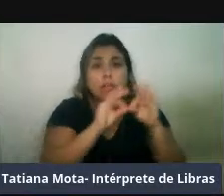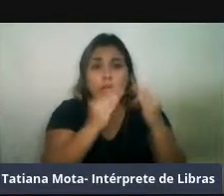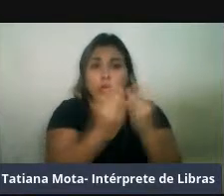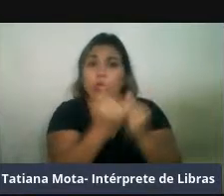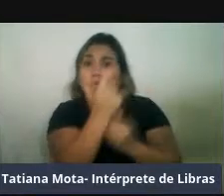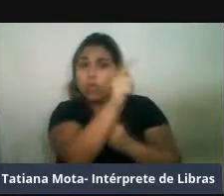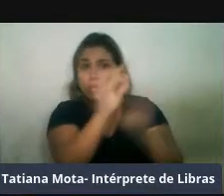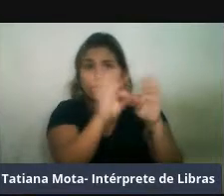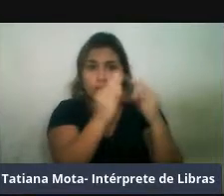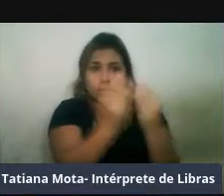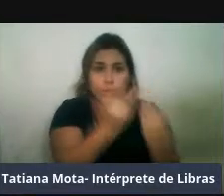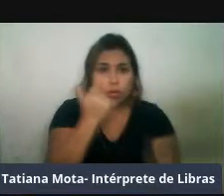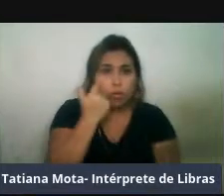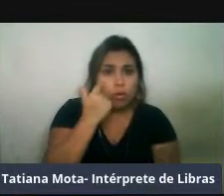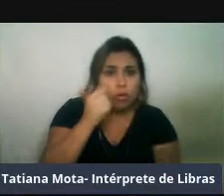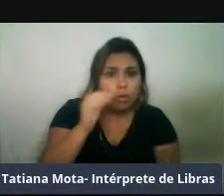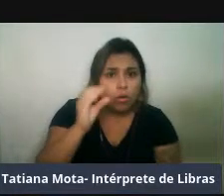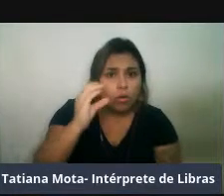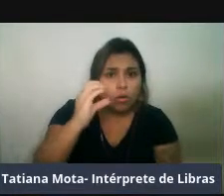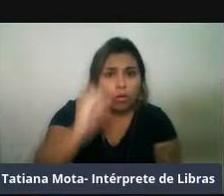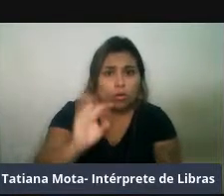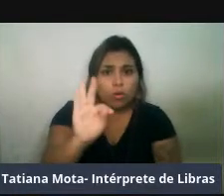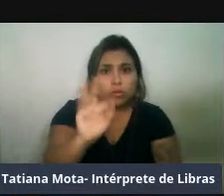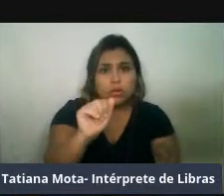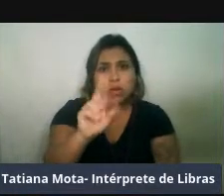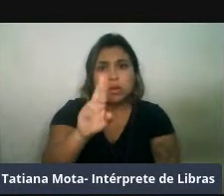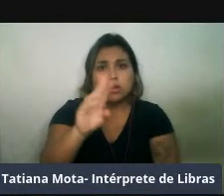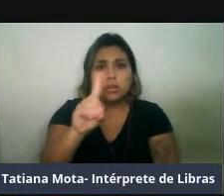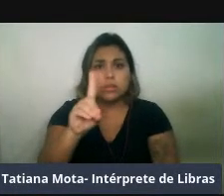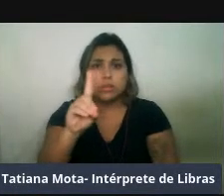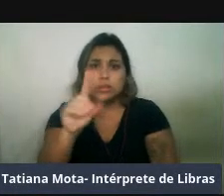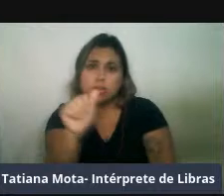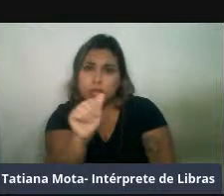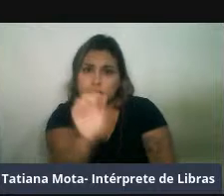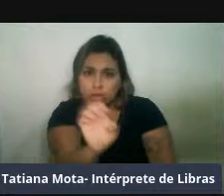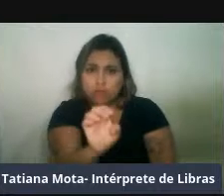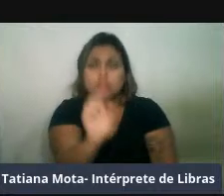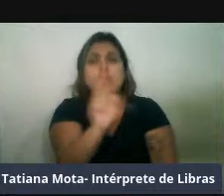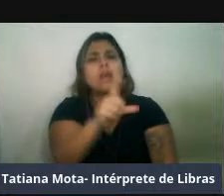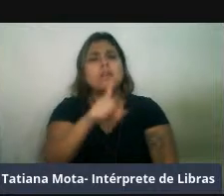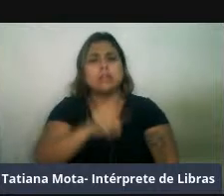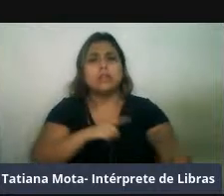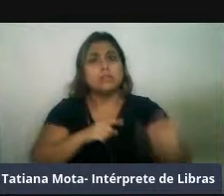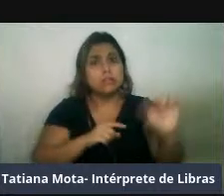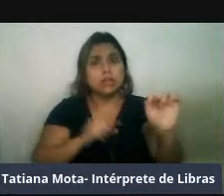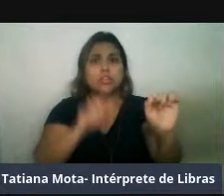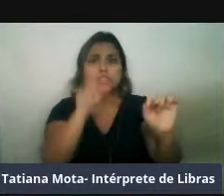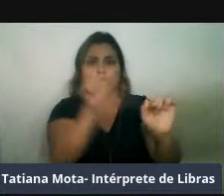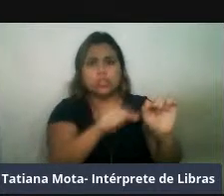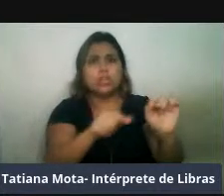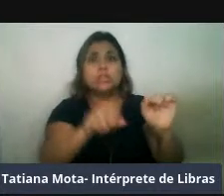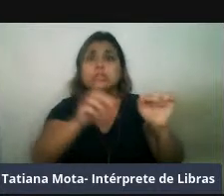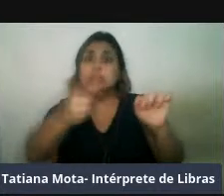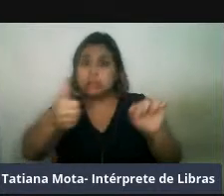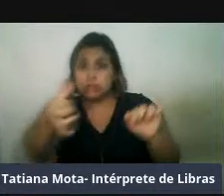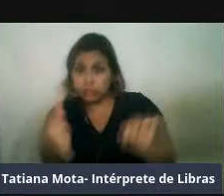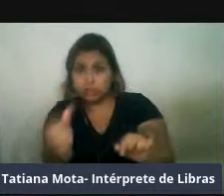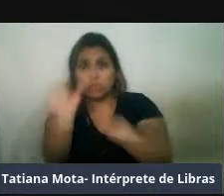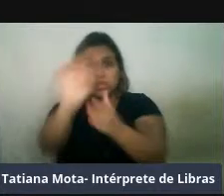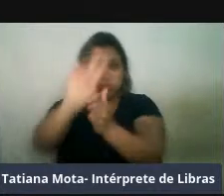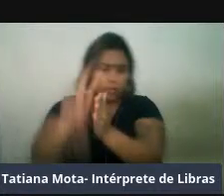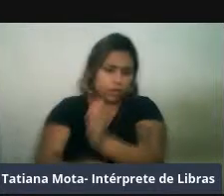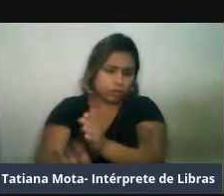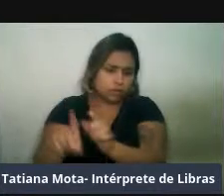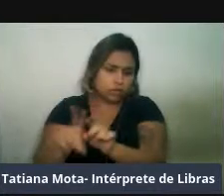lobos e os leões marinhos, é uma família bem diversa, nós temos sete gêneros e 16 espécies nela, e uma